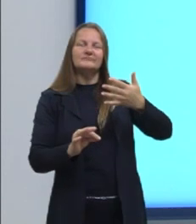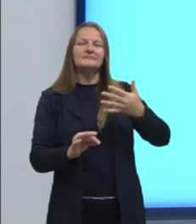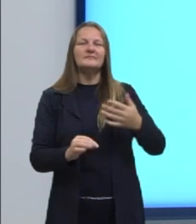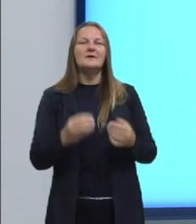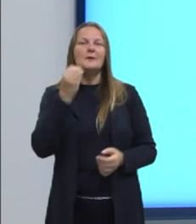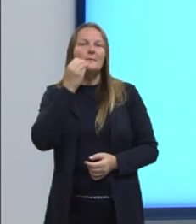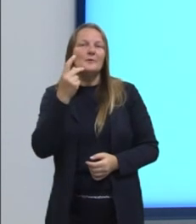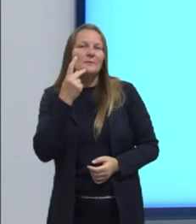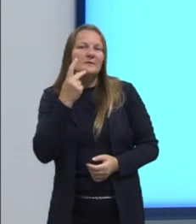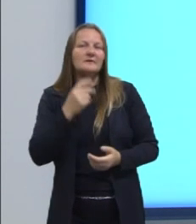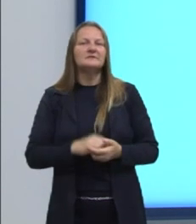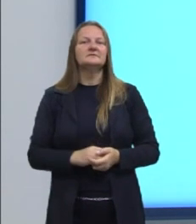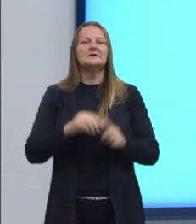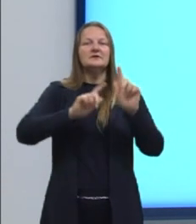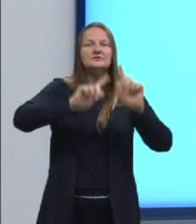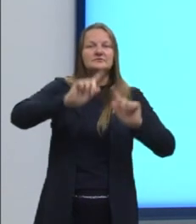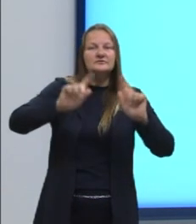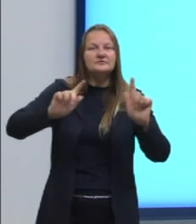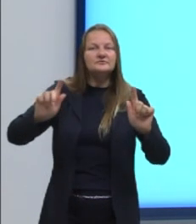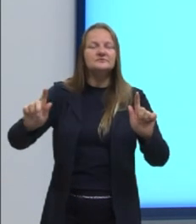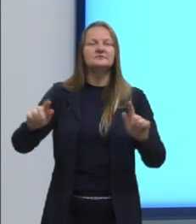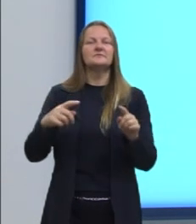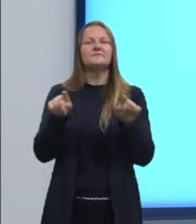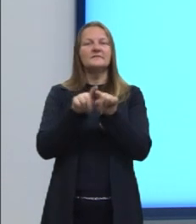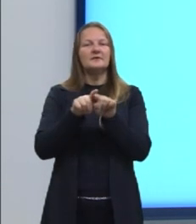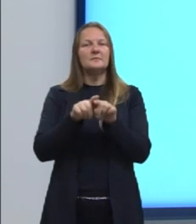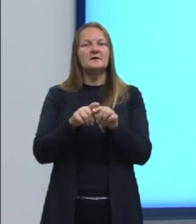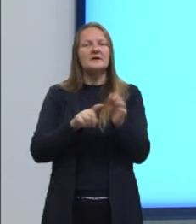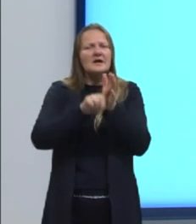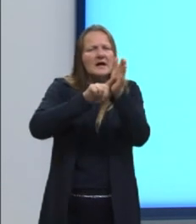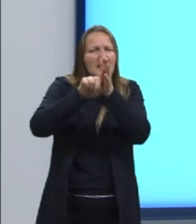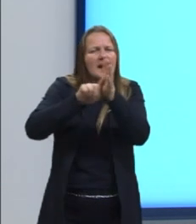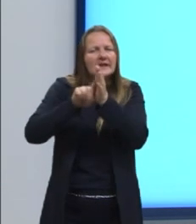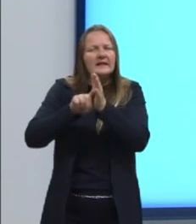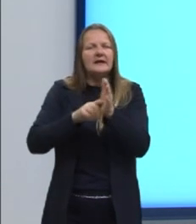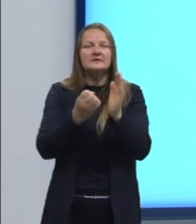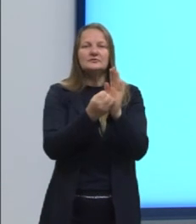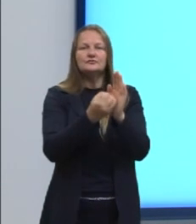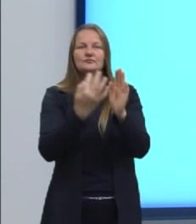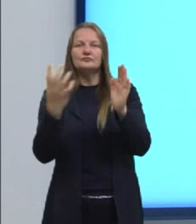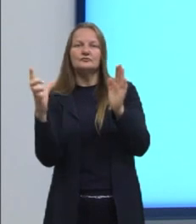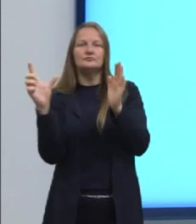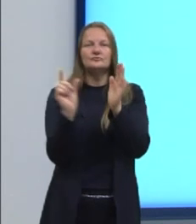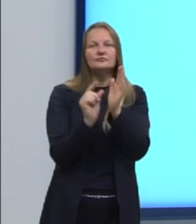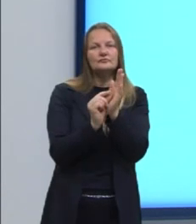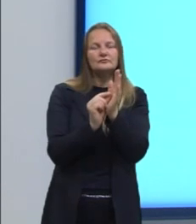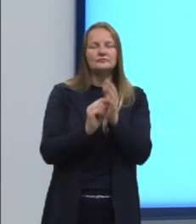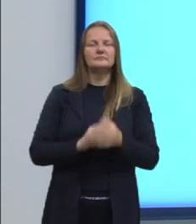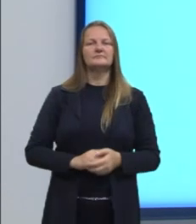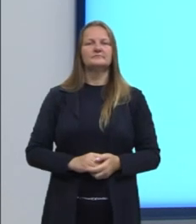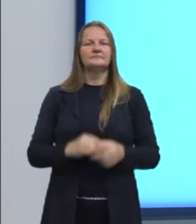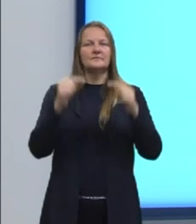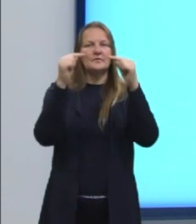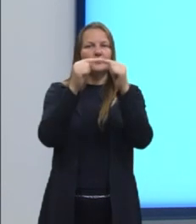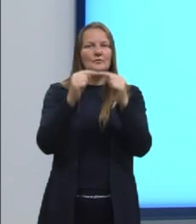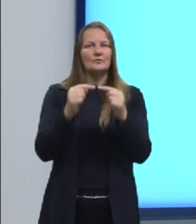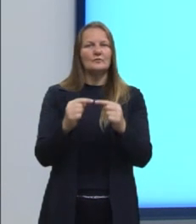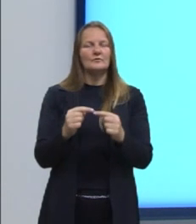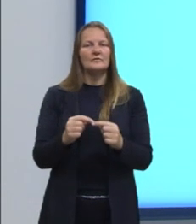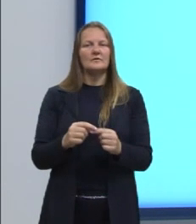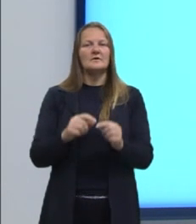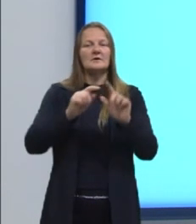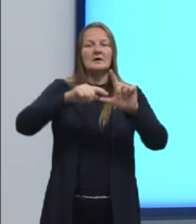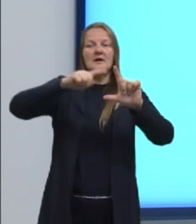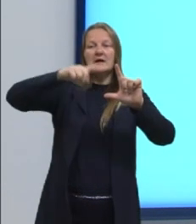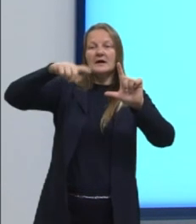probabilidade, a estatística e a análise combinatória. Quando nós falamos em gráficos e